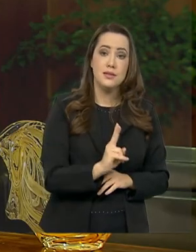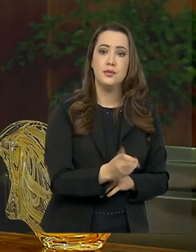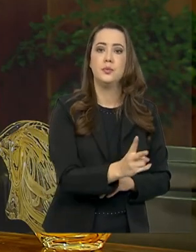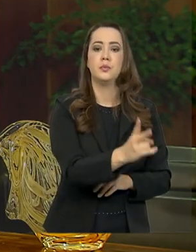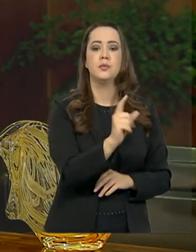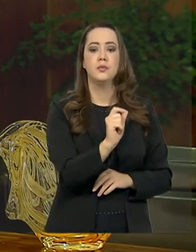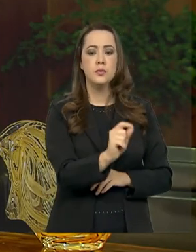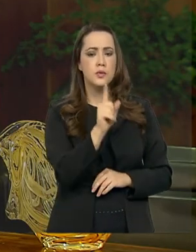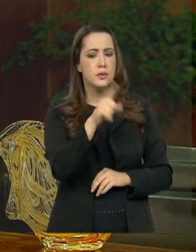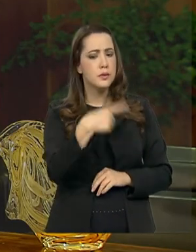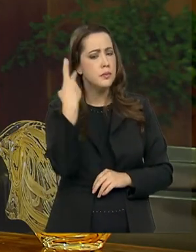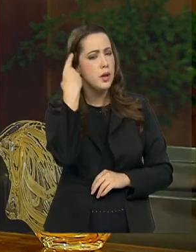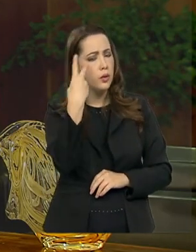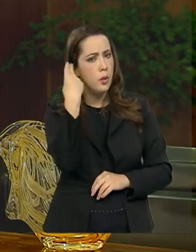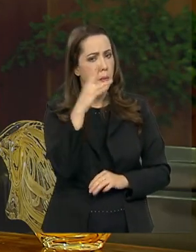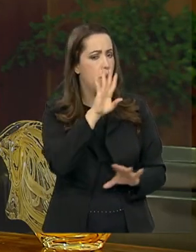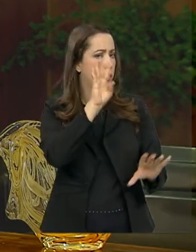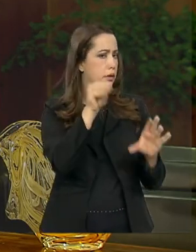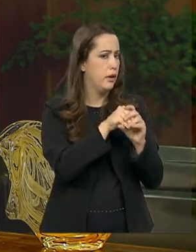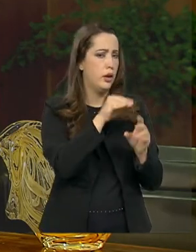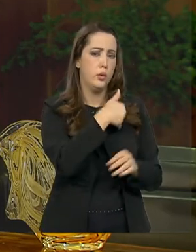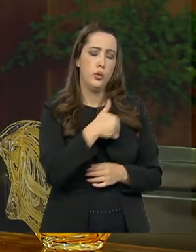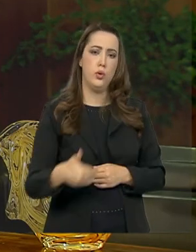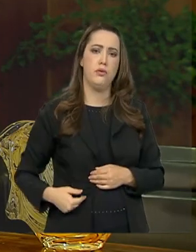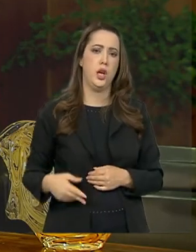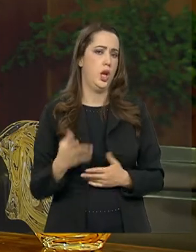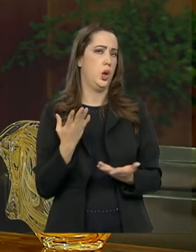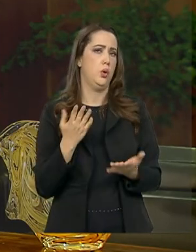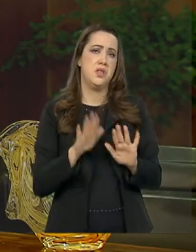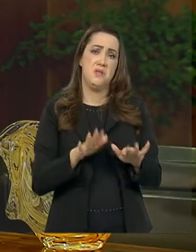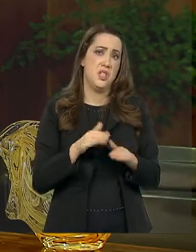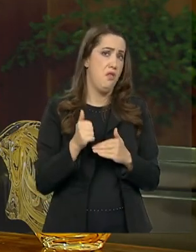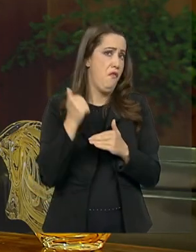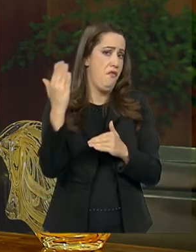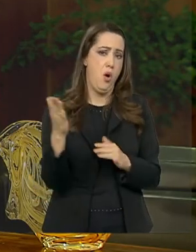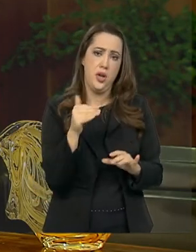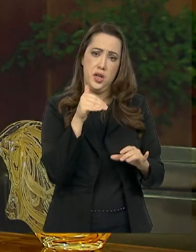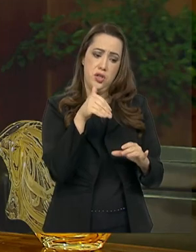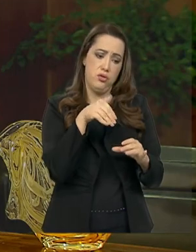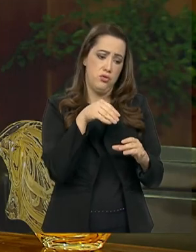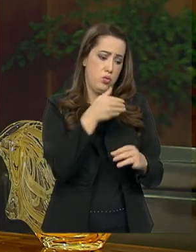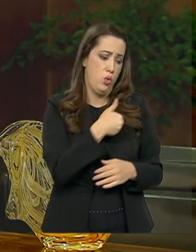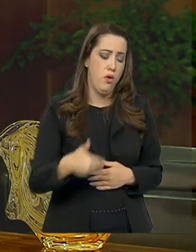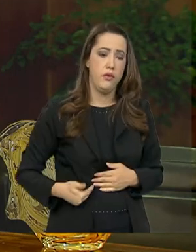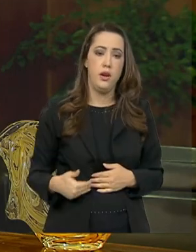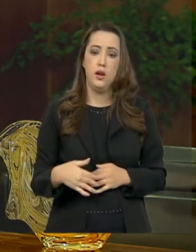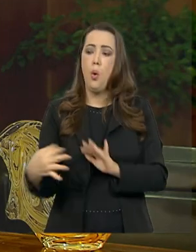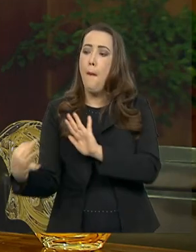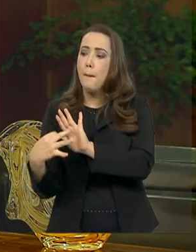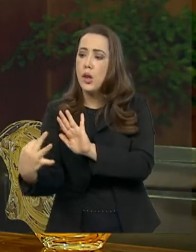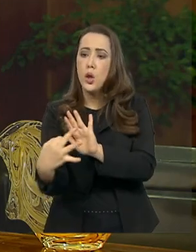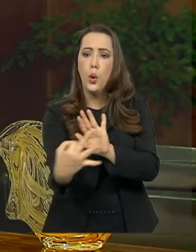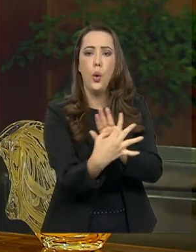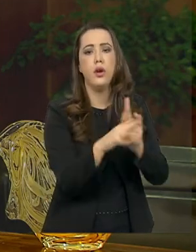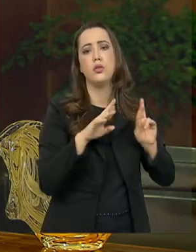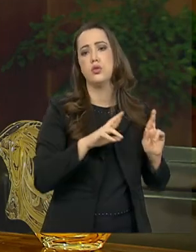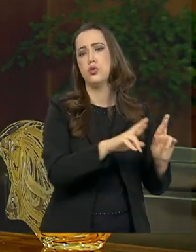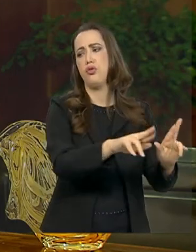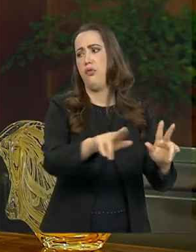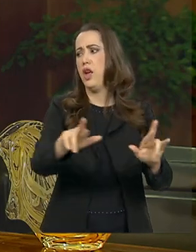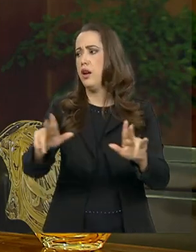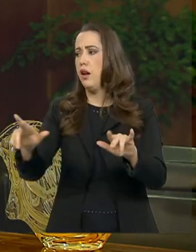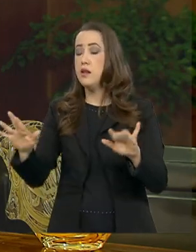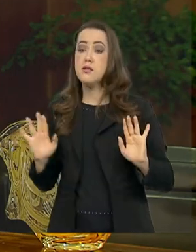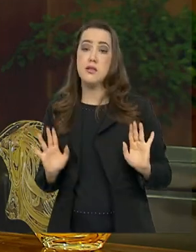natural que dentro do governo, mesmo fora do governo, as pessoas tenham posições distintas ou tenham visões diferentes sobre determinadas